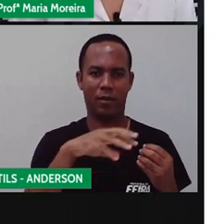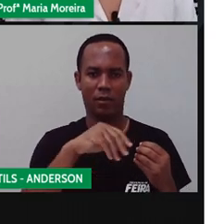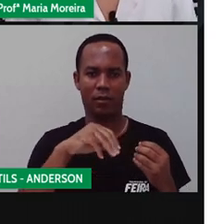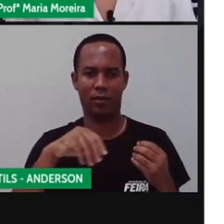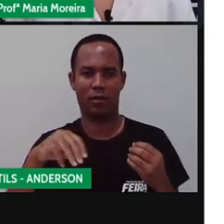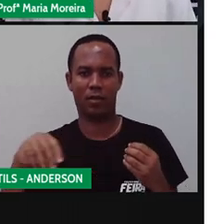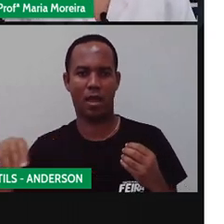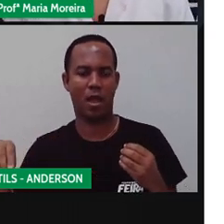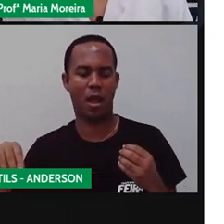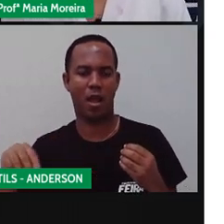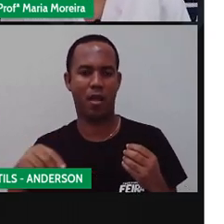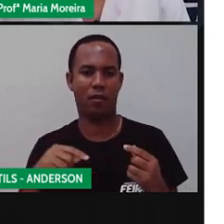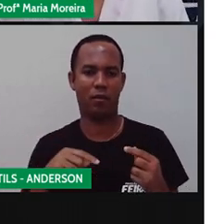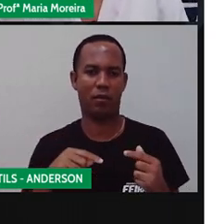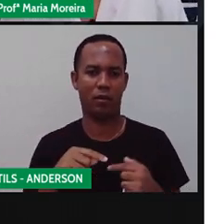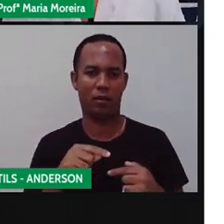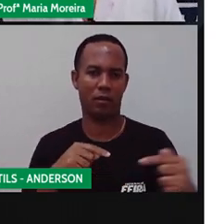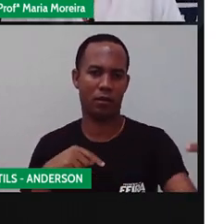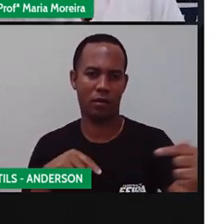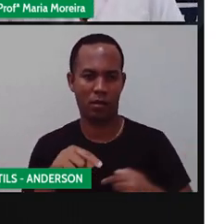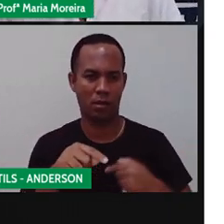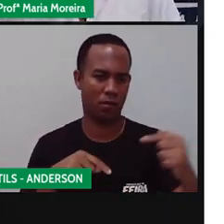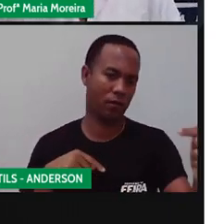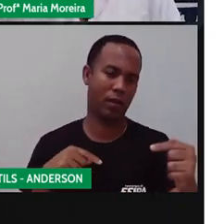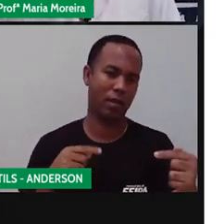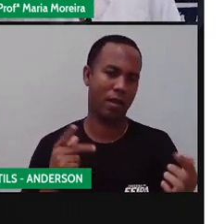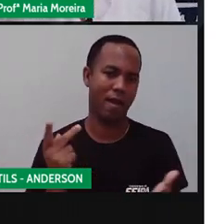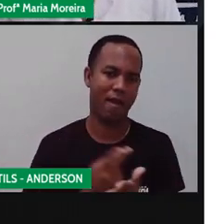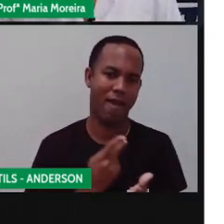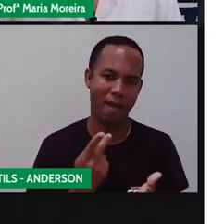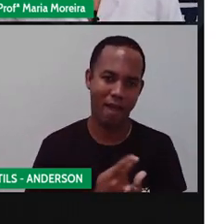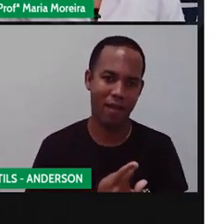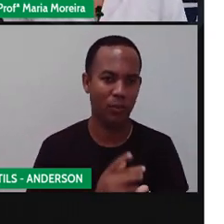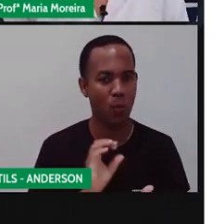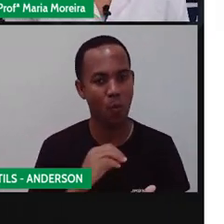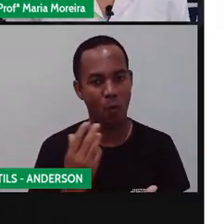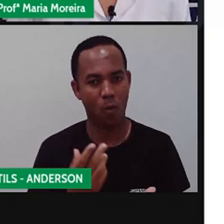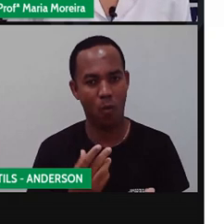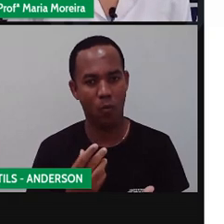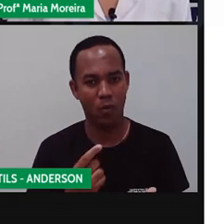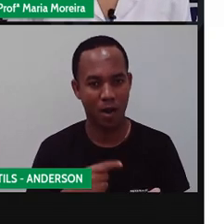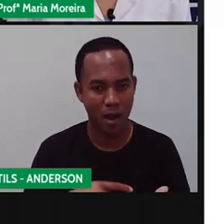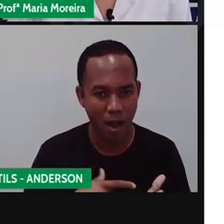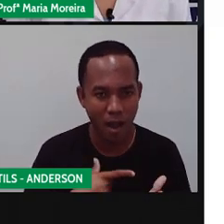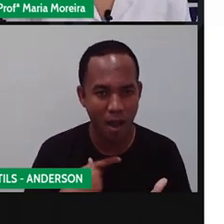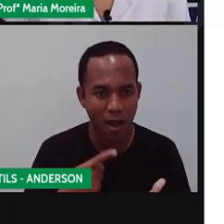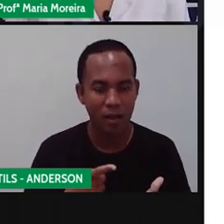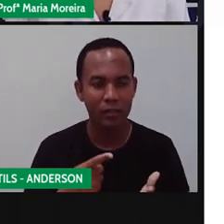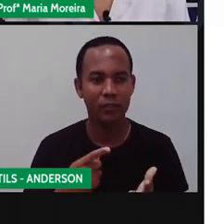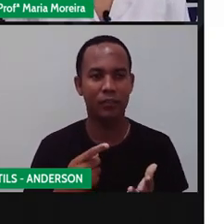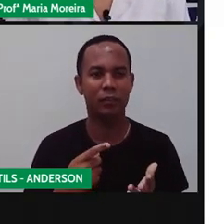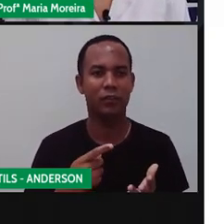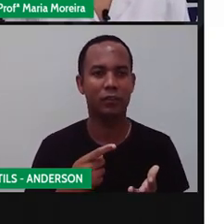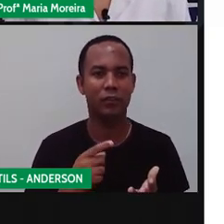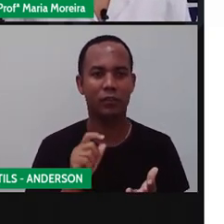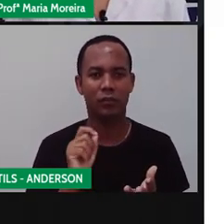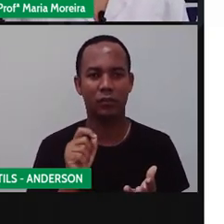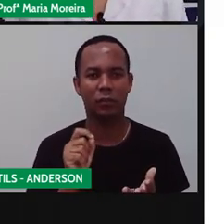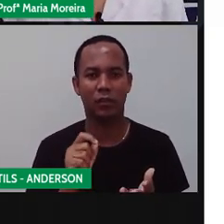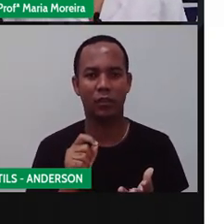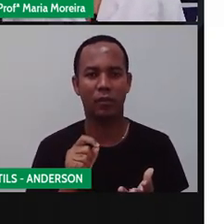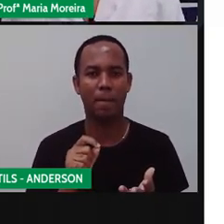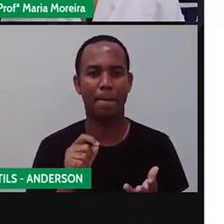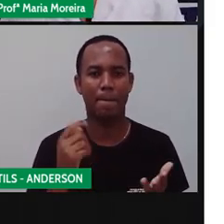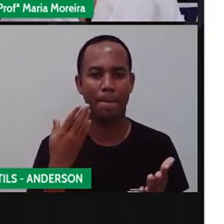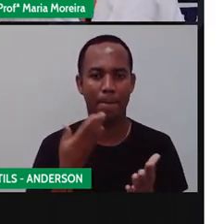Quem pular para o lado errado ou fizer menção de pular quando não deve, vai